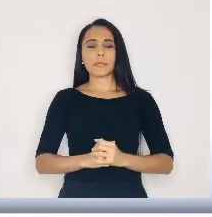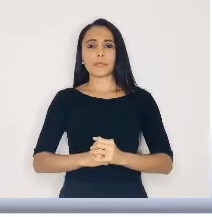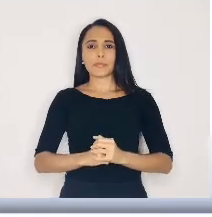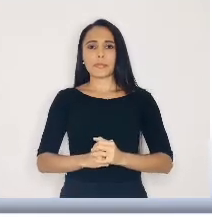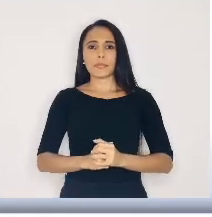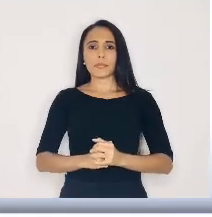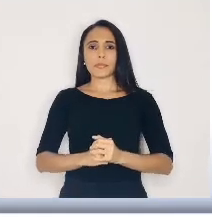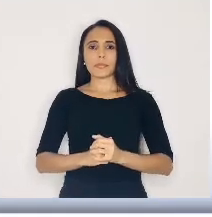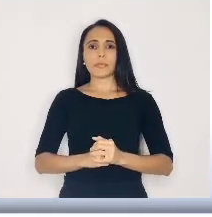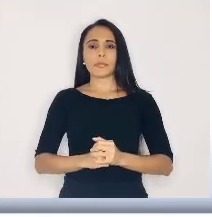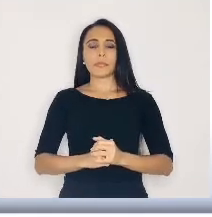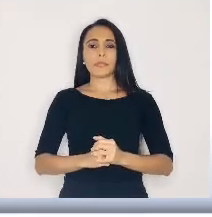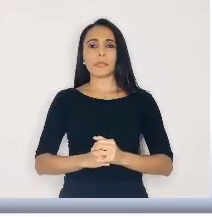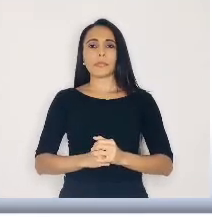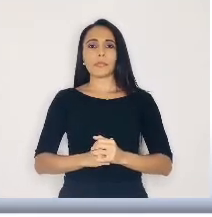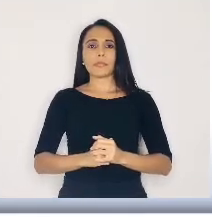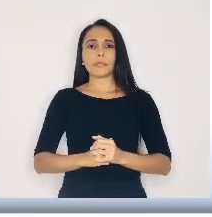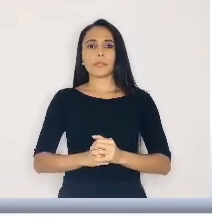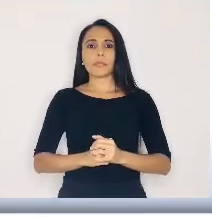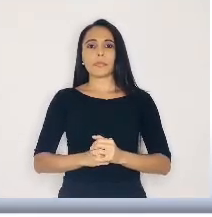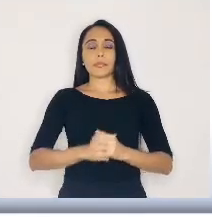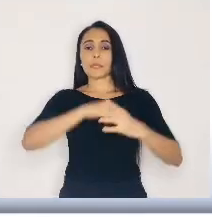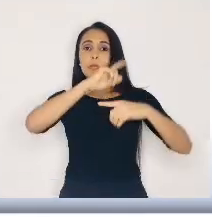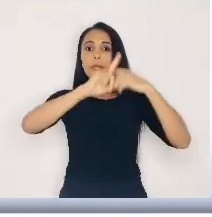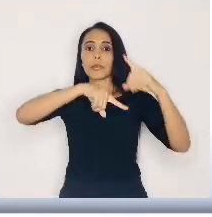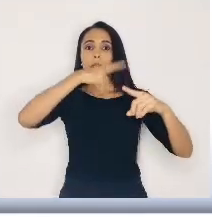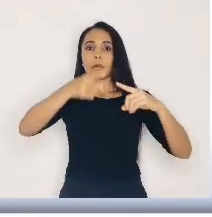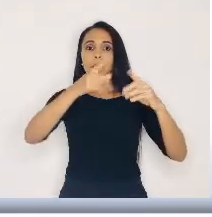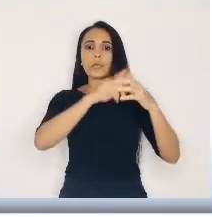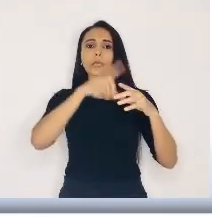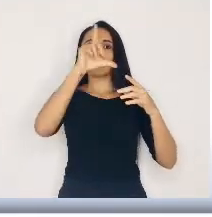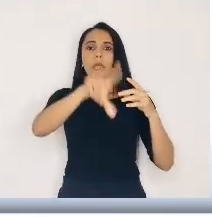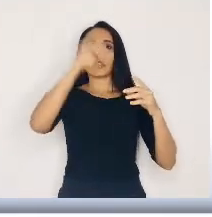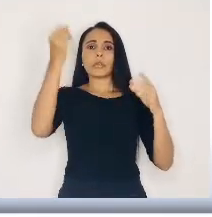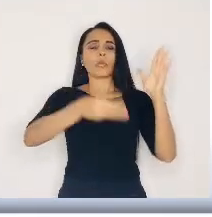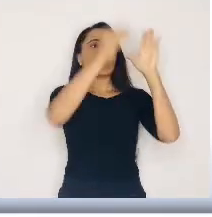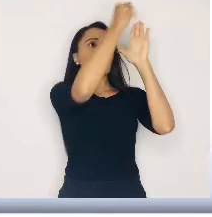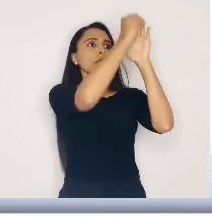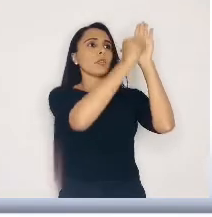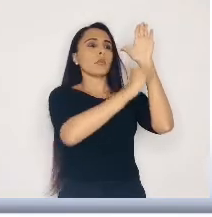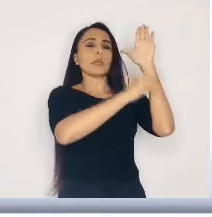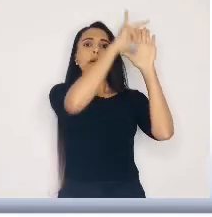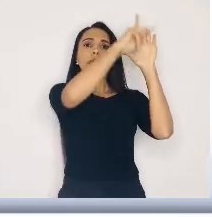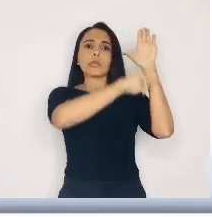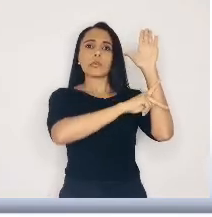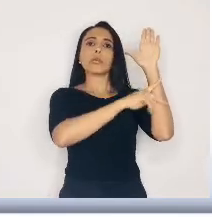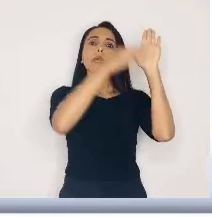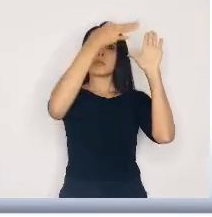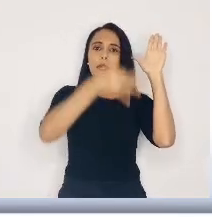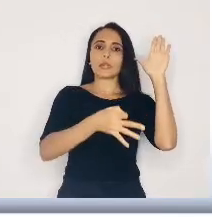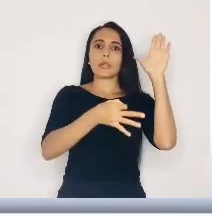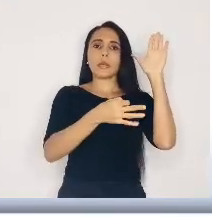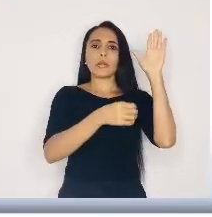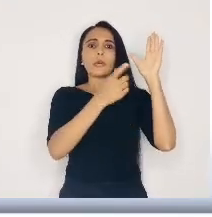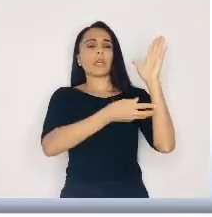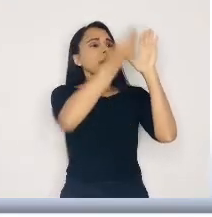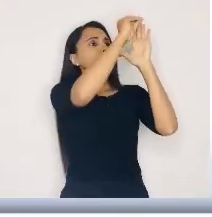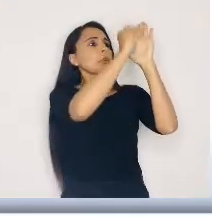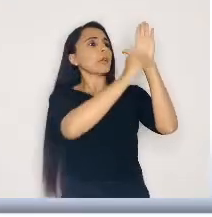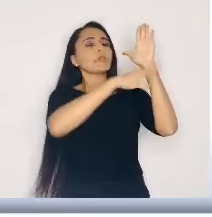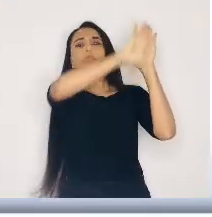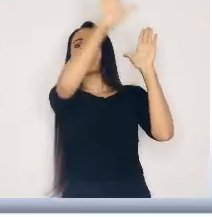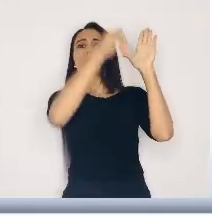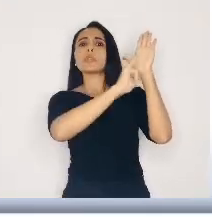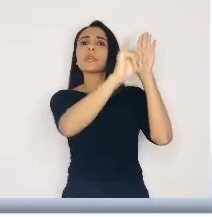.gov.br. Em seguida, escolha o formulário do programa desejado e preencha todas as